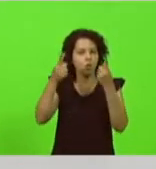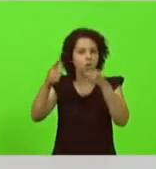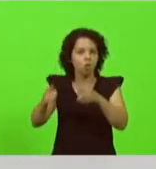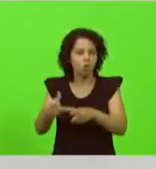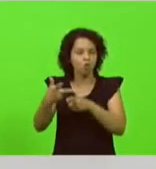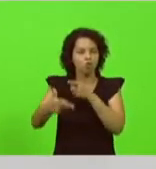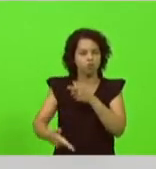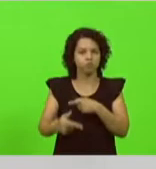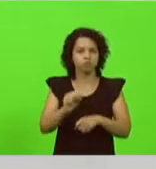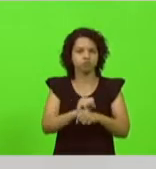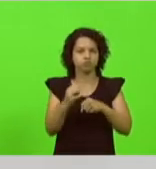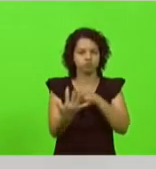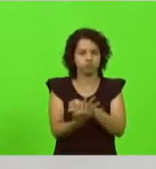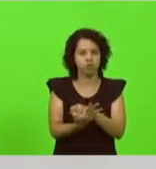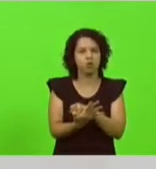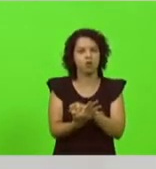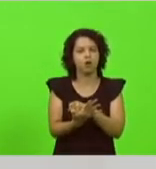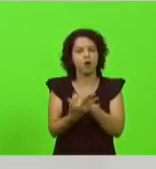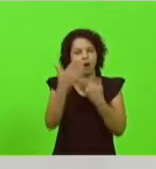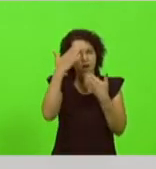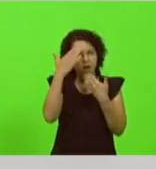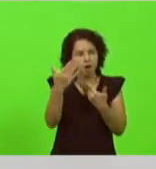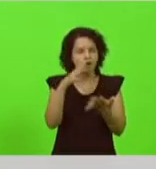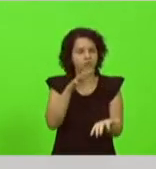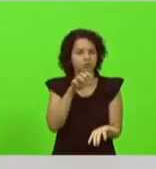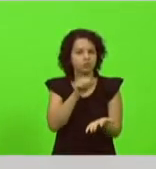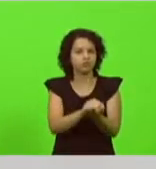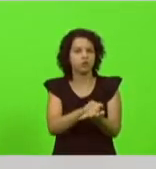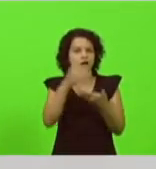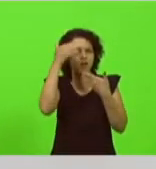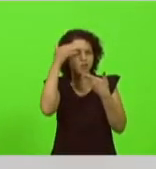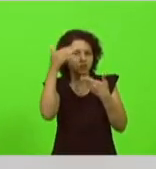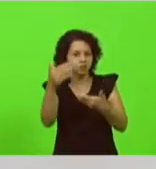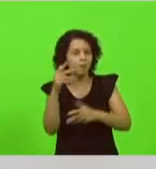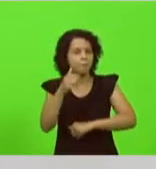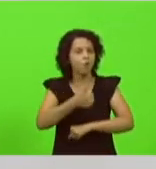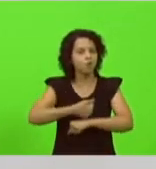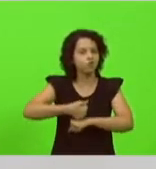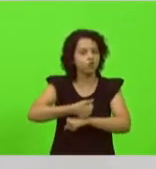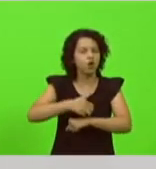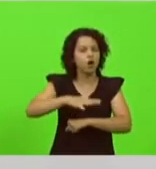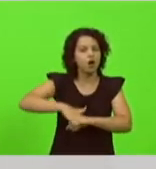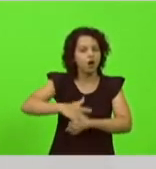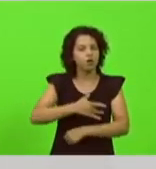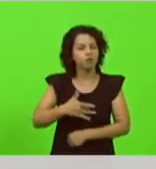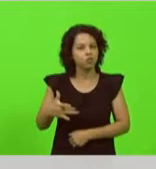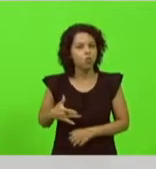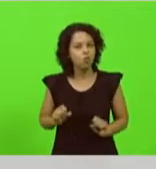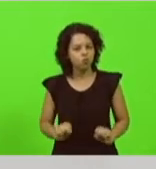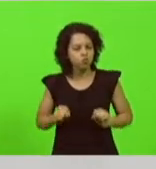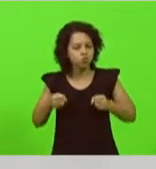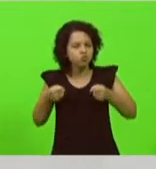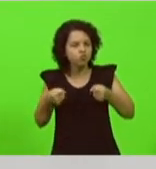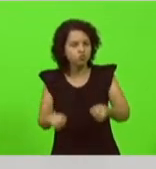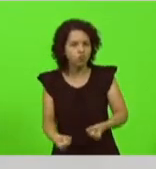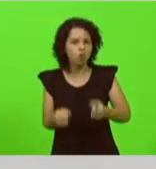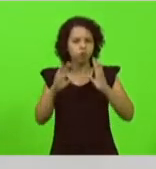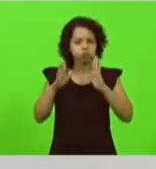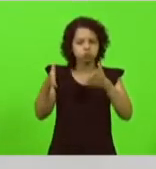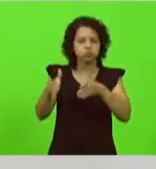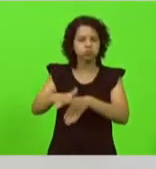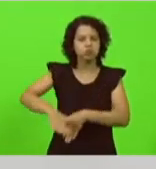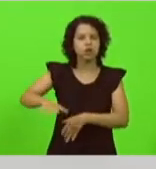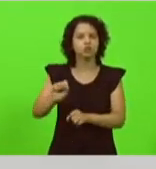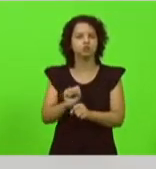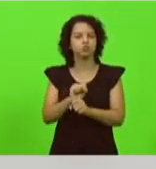e registro os meus agradecimentos aos profissionais da saúde e por todo o esforço em prol da nossa sociedade.